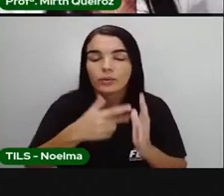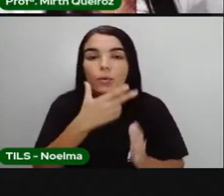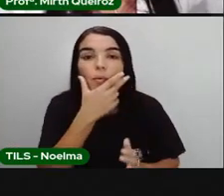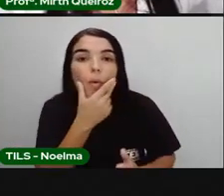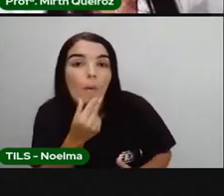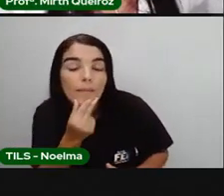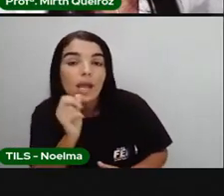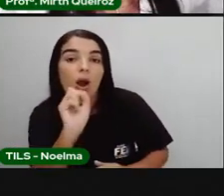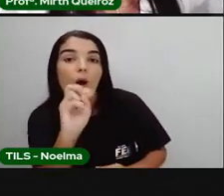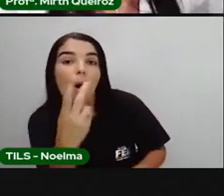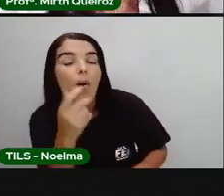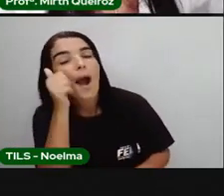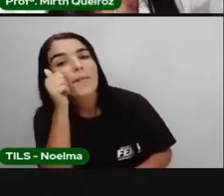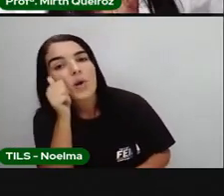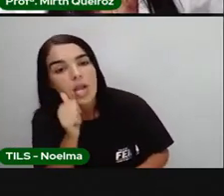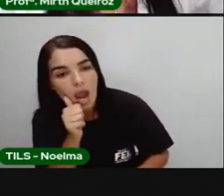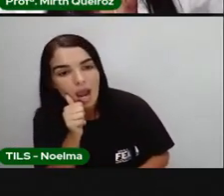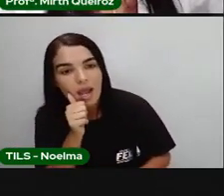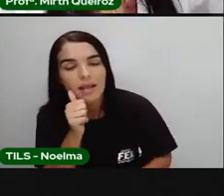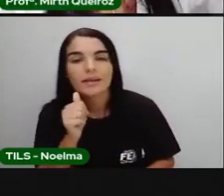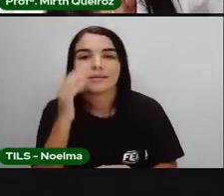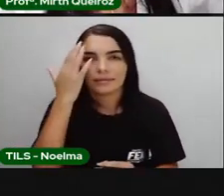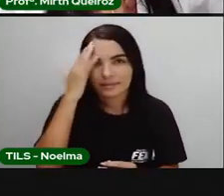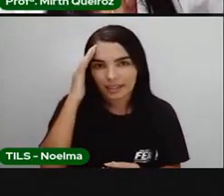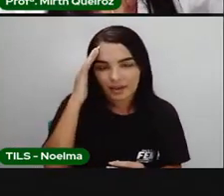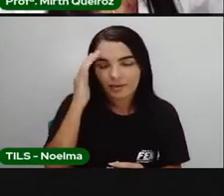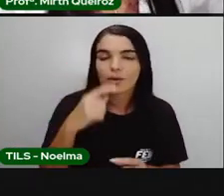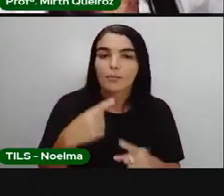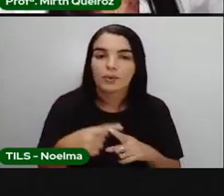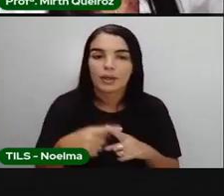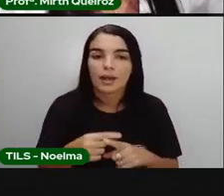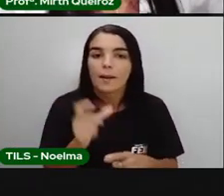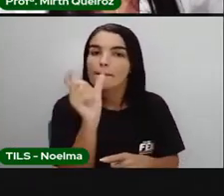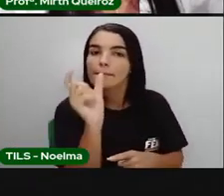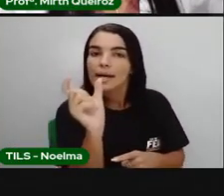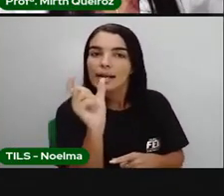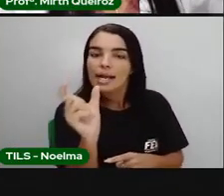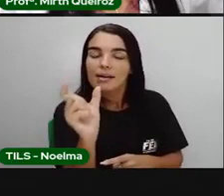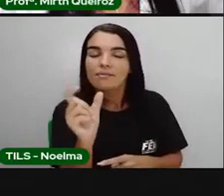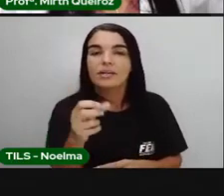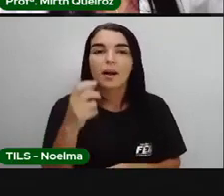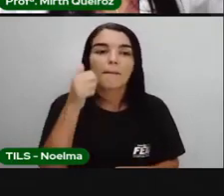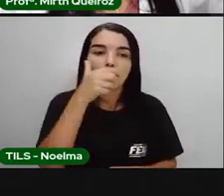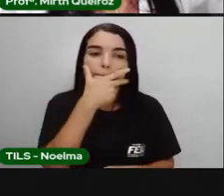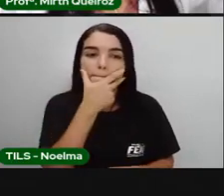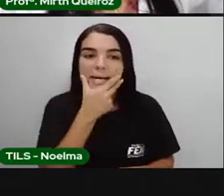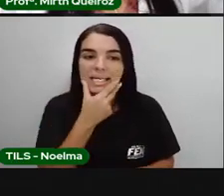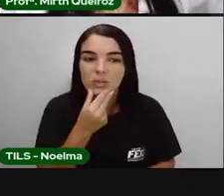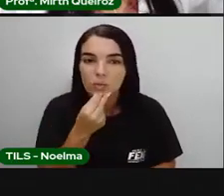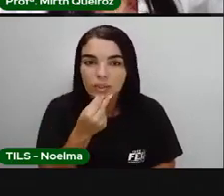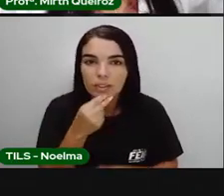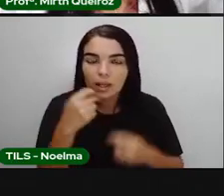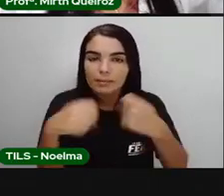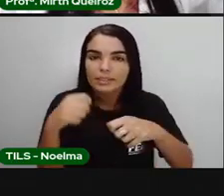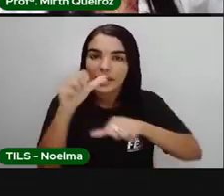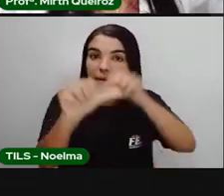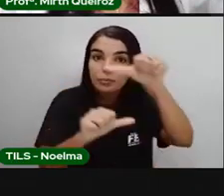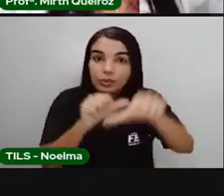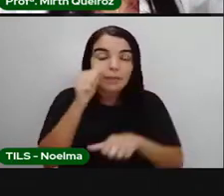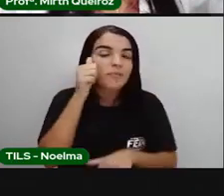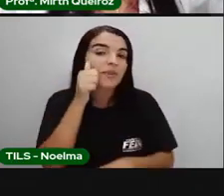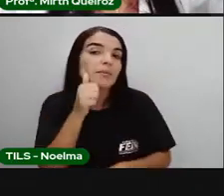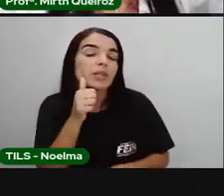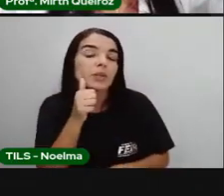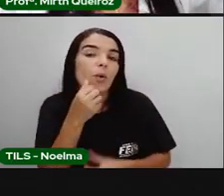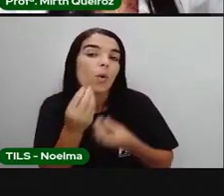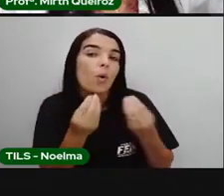Dinossaurinho é uma palavra masculina. Então, para a gente mudar para o feminino, vai ficar